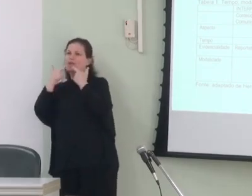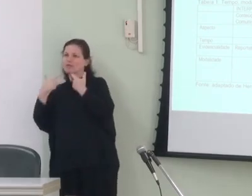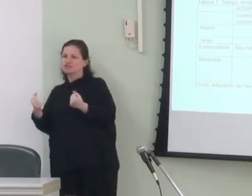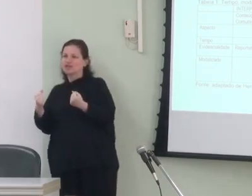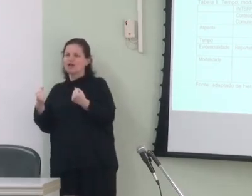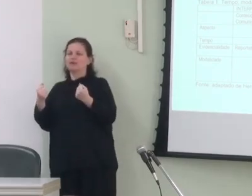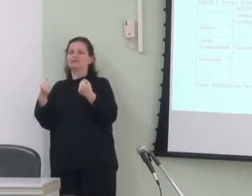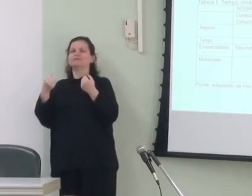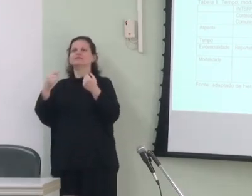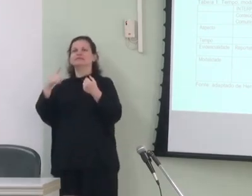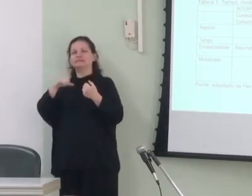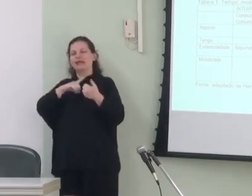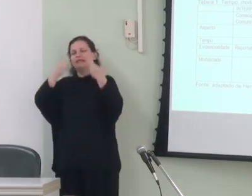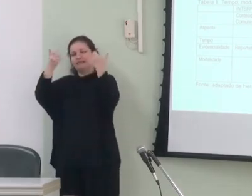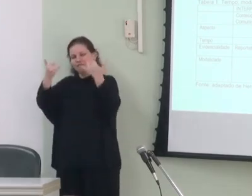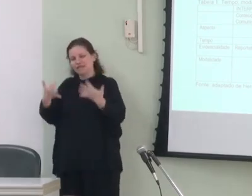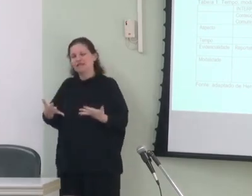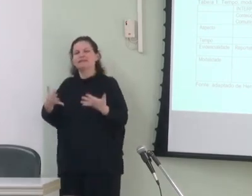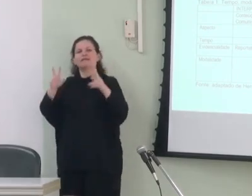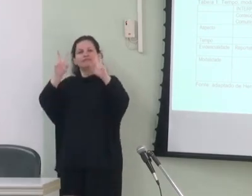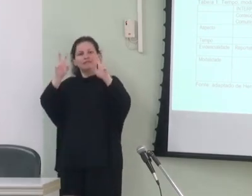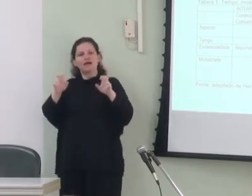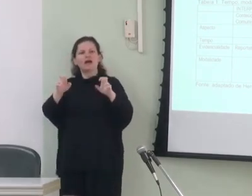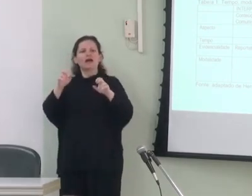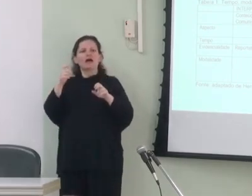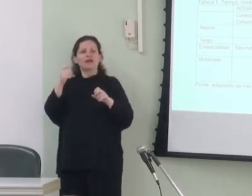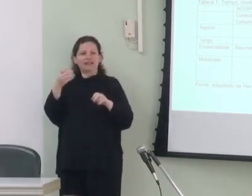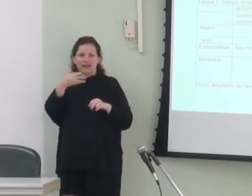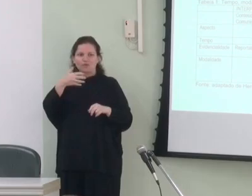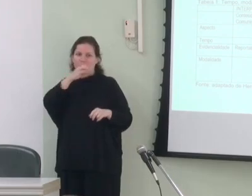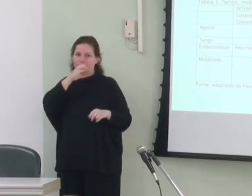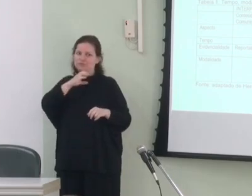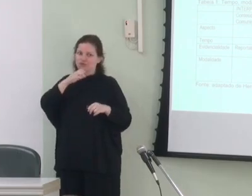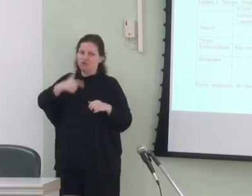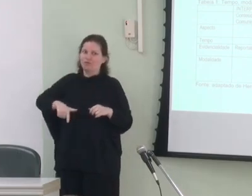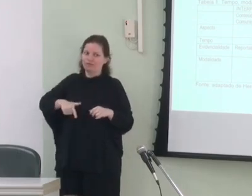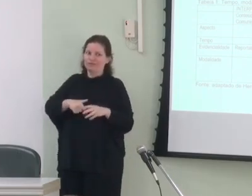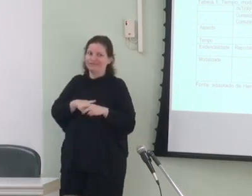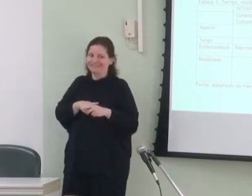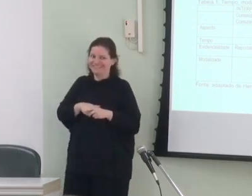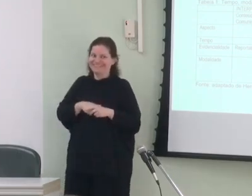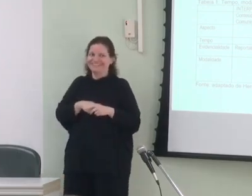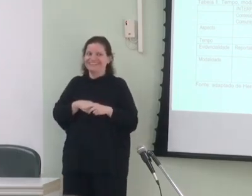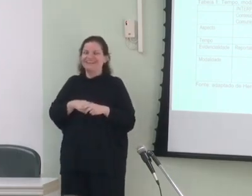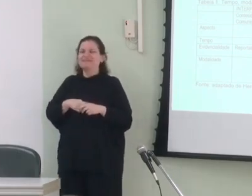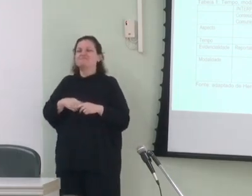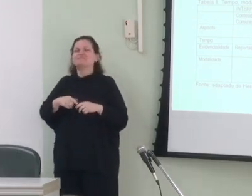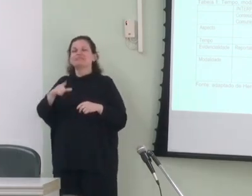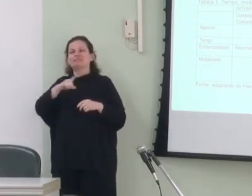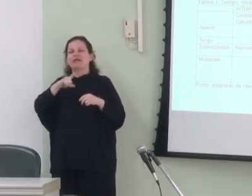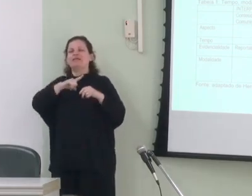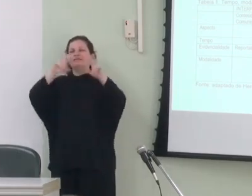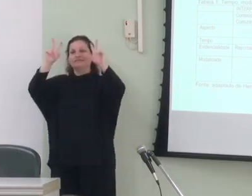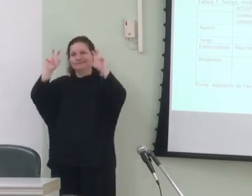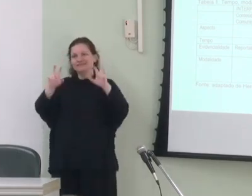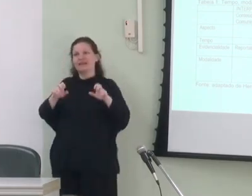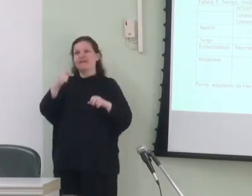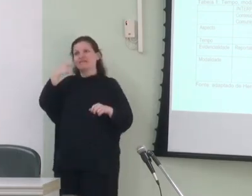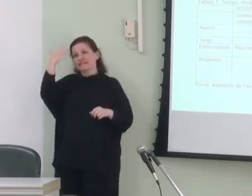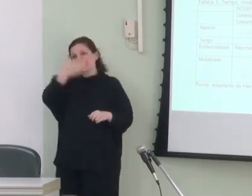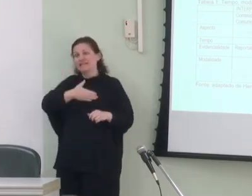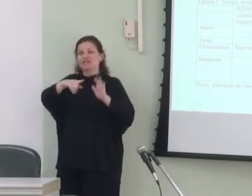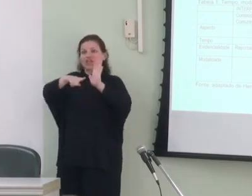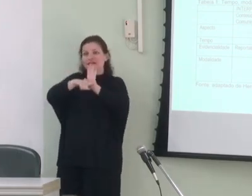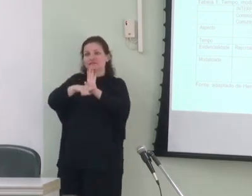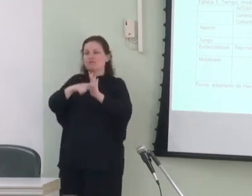qualificacionais são definidas em termos do seu alcance semântico. Assim, aspecto, tempo, modalidade, evidencialidade e negação